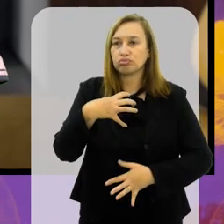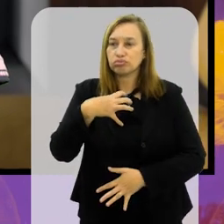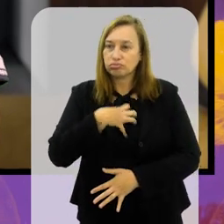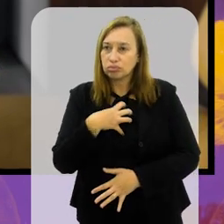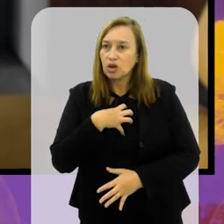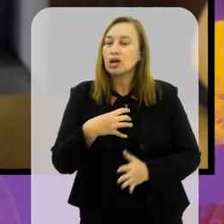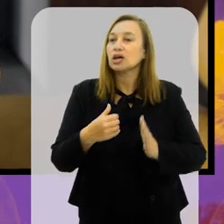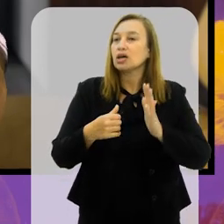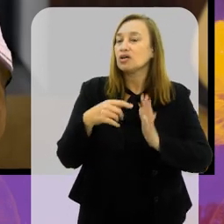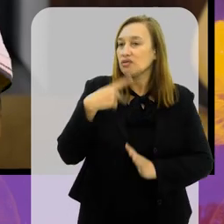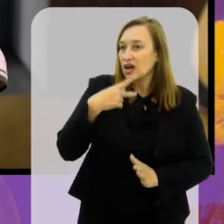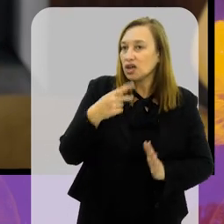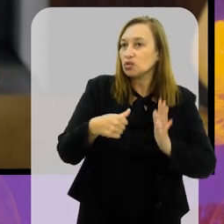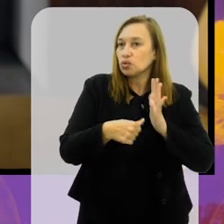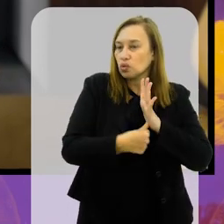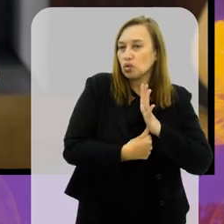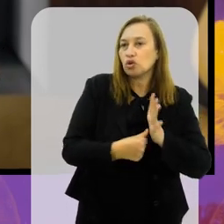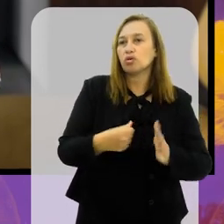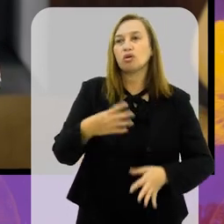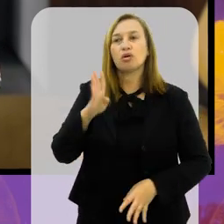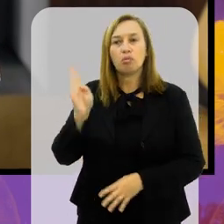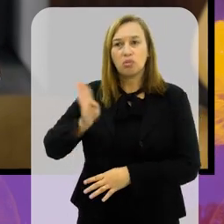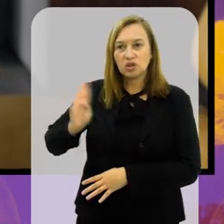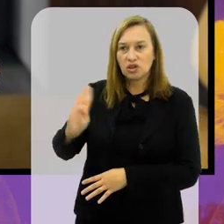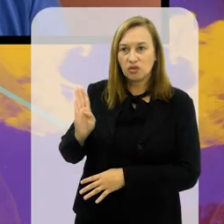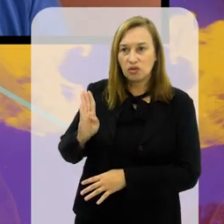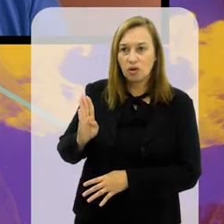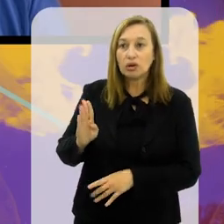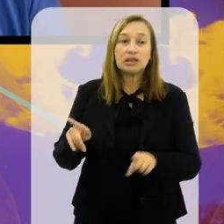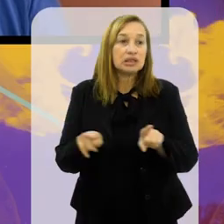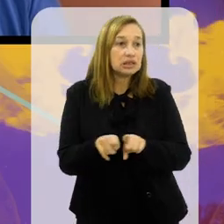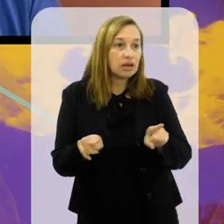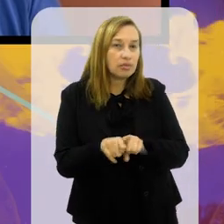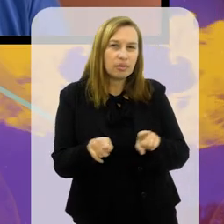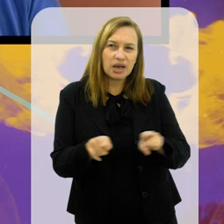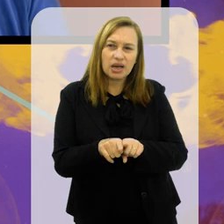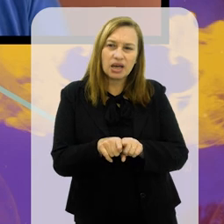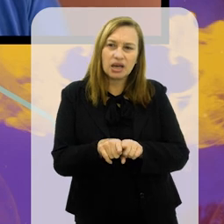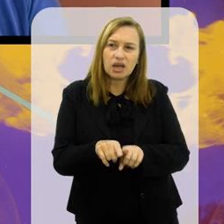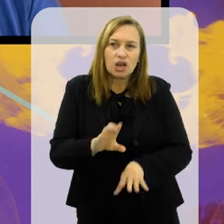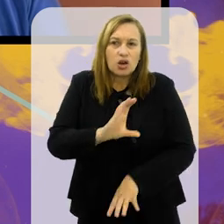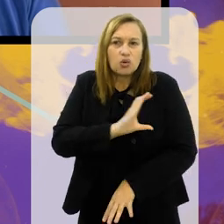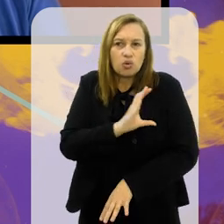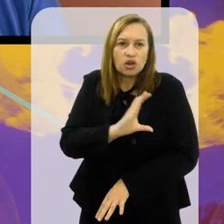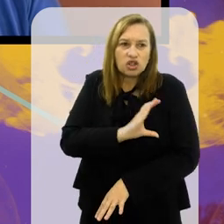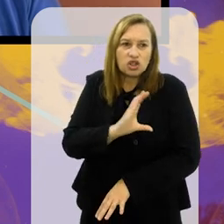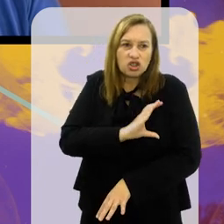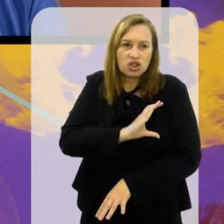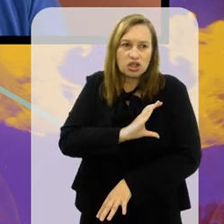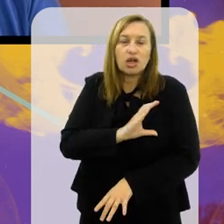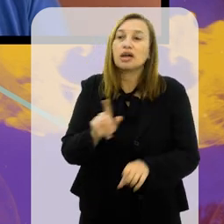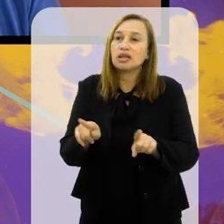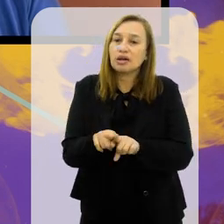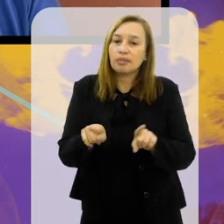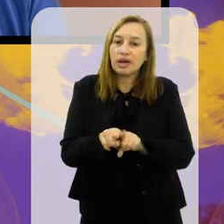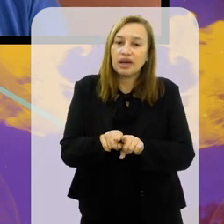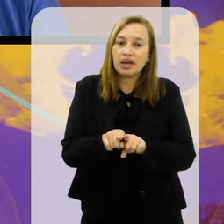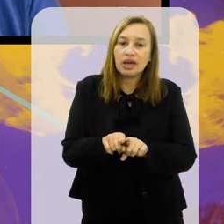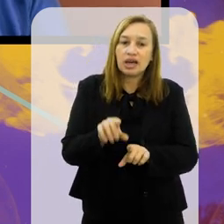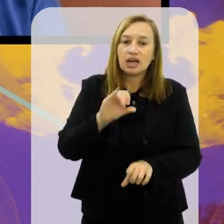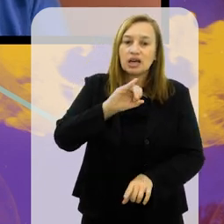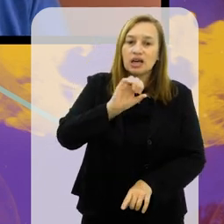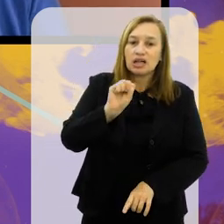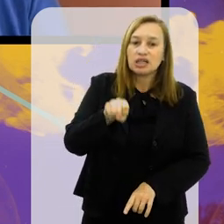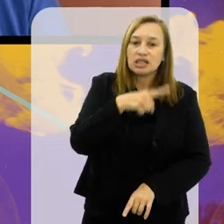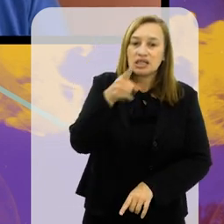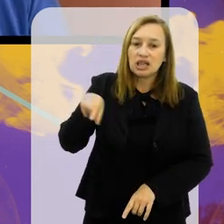como é o Botafogo, estou falando desses clubes aqui que me vieram à cabeça, que são o SAF. Curitiba. O Curitiba e o Atletique de São João del Rey, né?